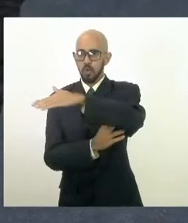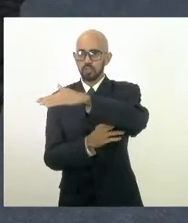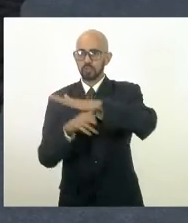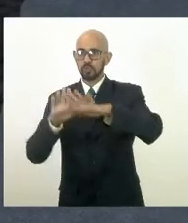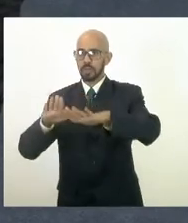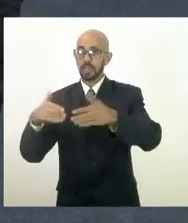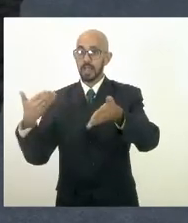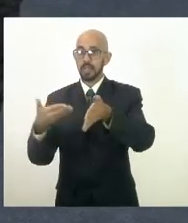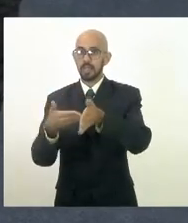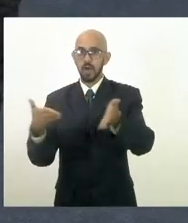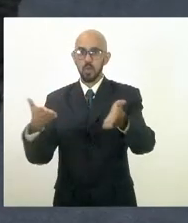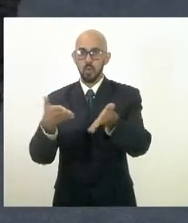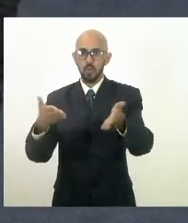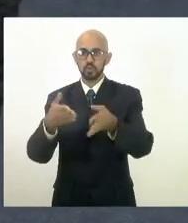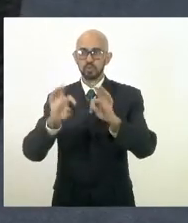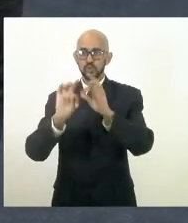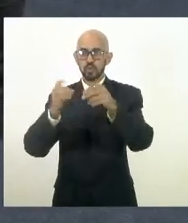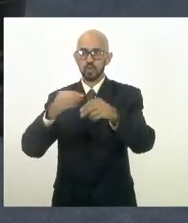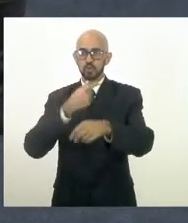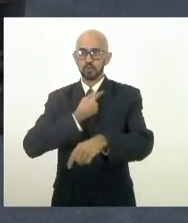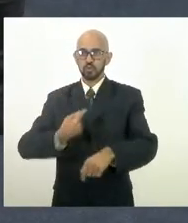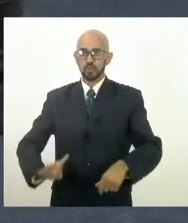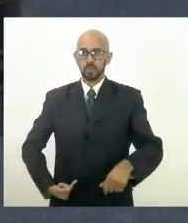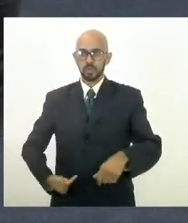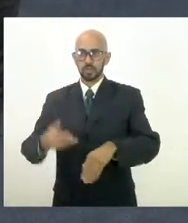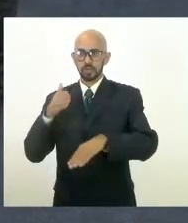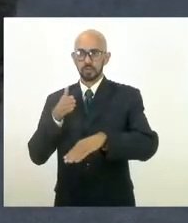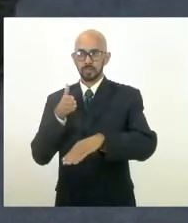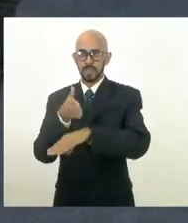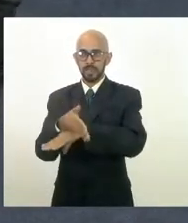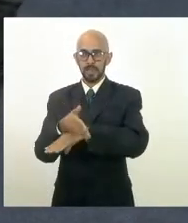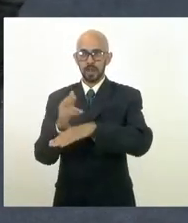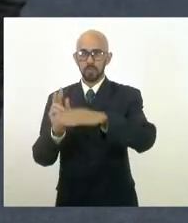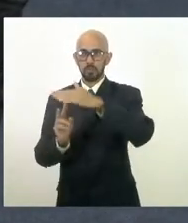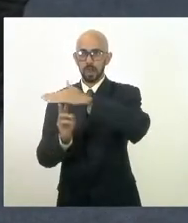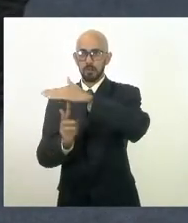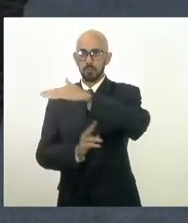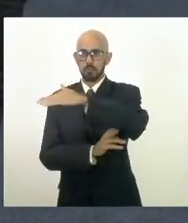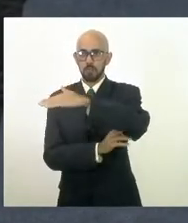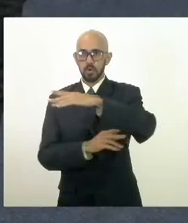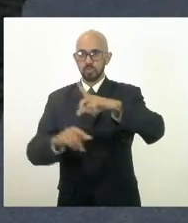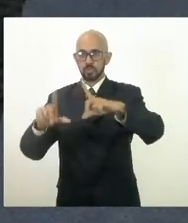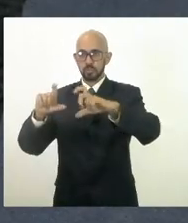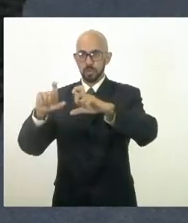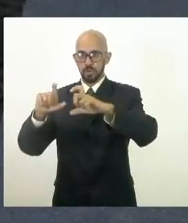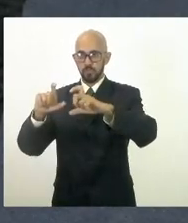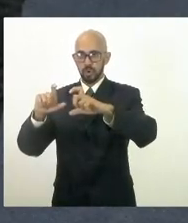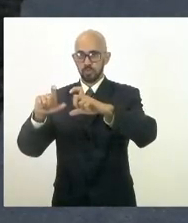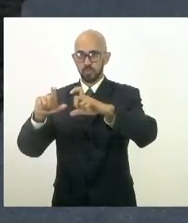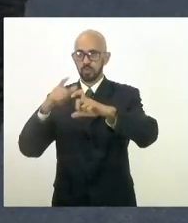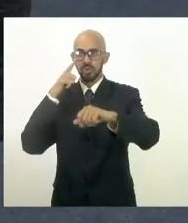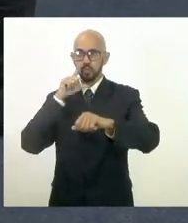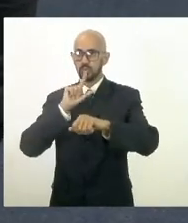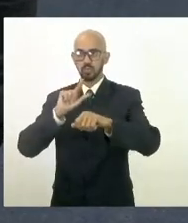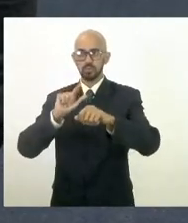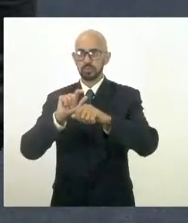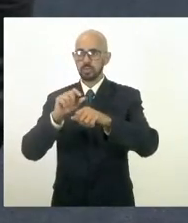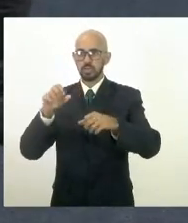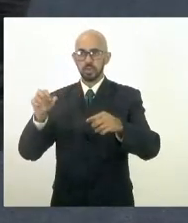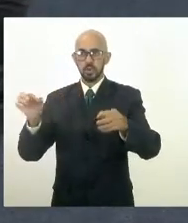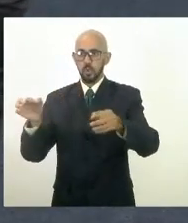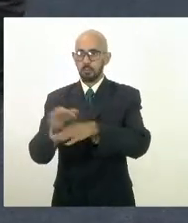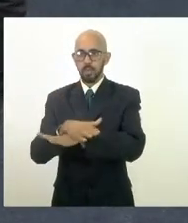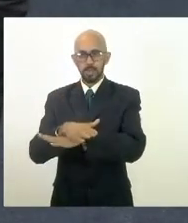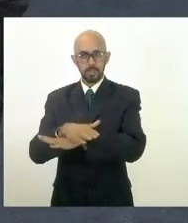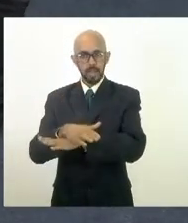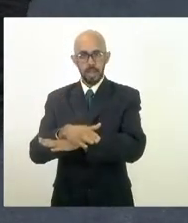hoje, todos os governadores que passaram pela ponte da integração para tirar uma foto não conseguiram completar a